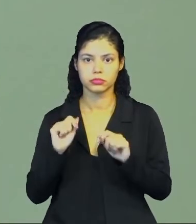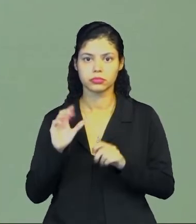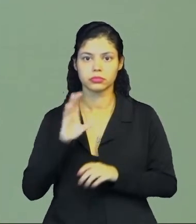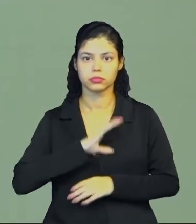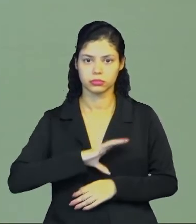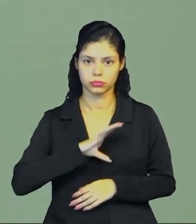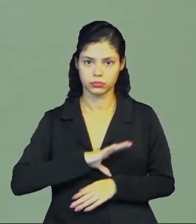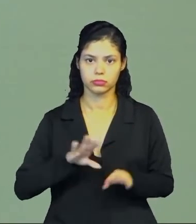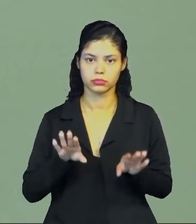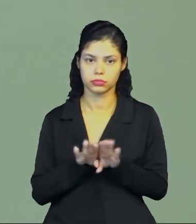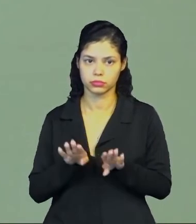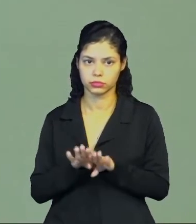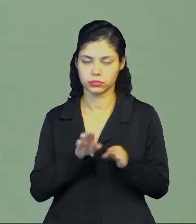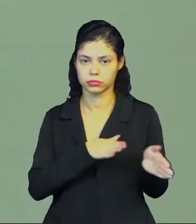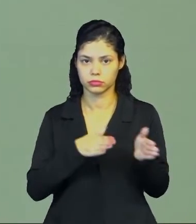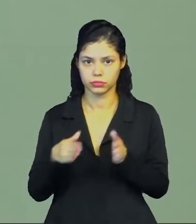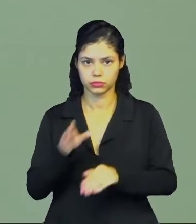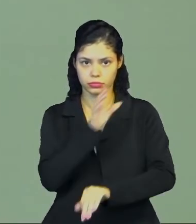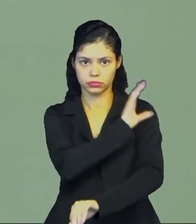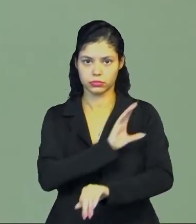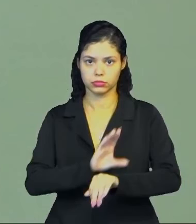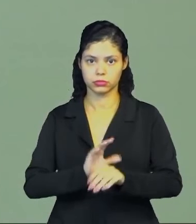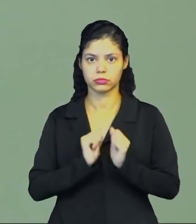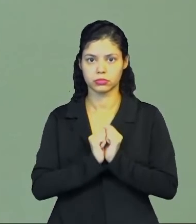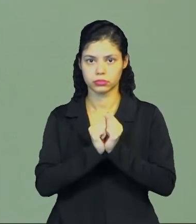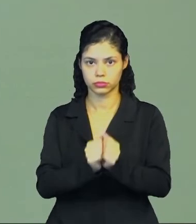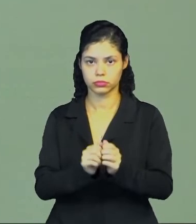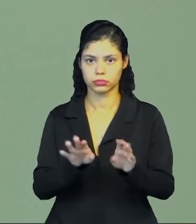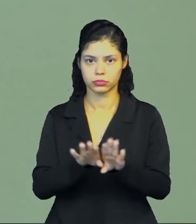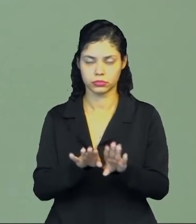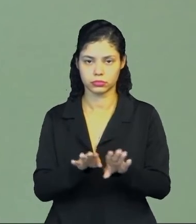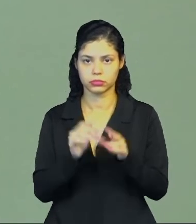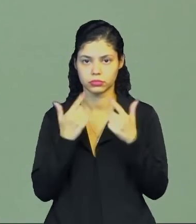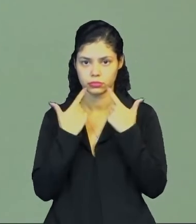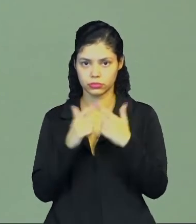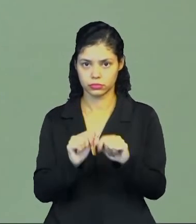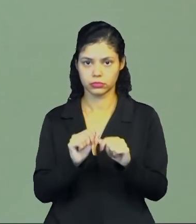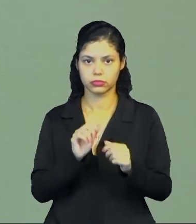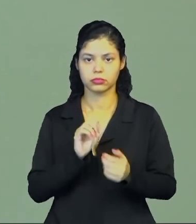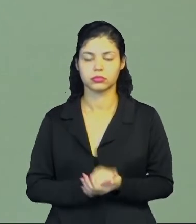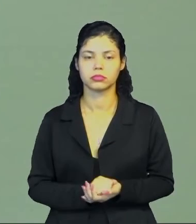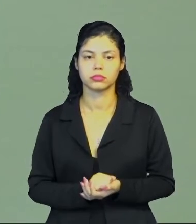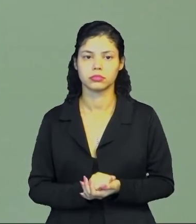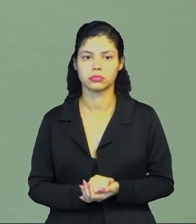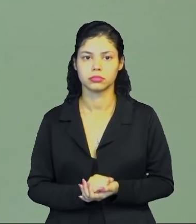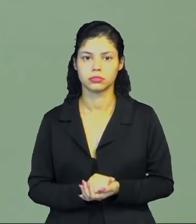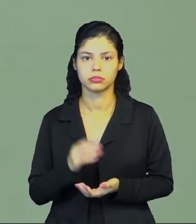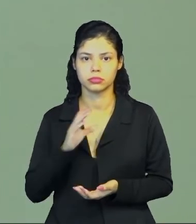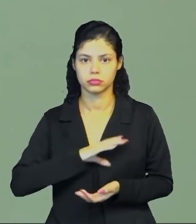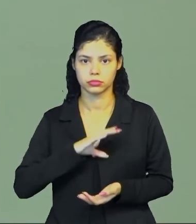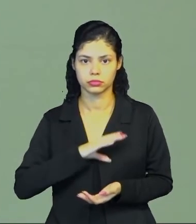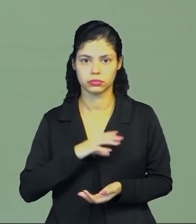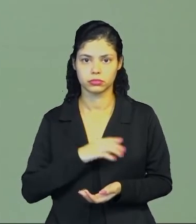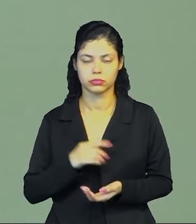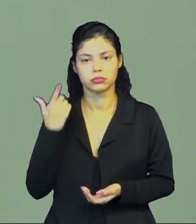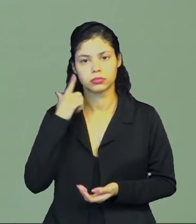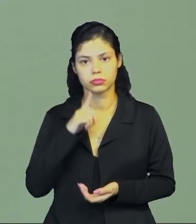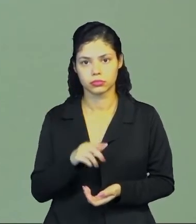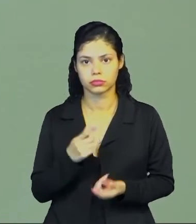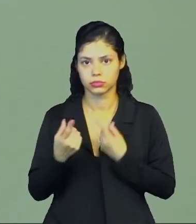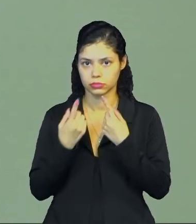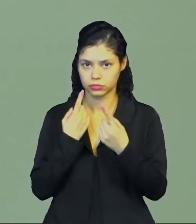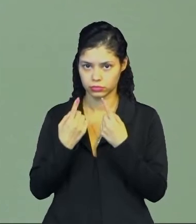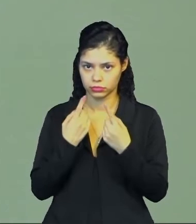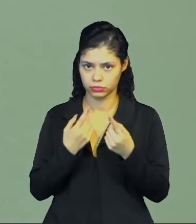portuguesa, né? Que também faz parte da cultura deles, né? A língua deles e a língua portuguesa. Então, a gente consegue